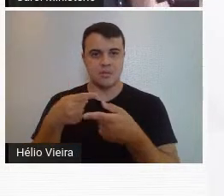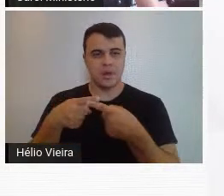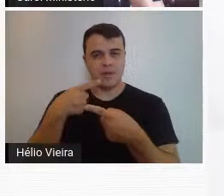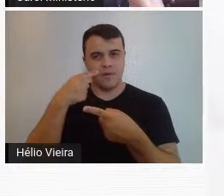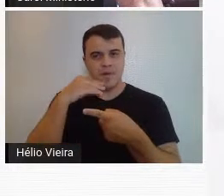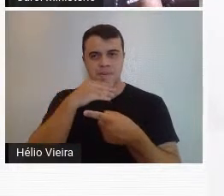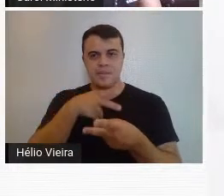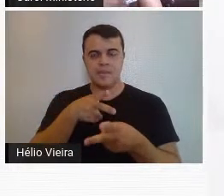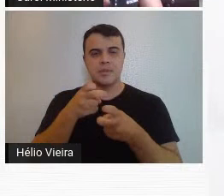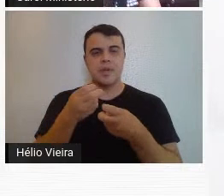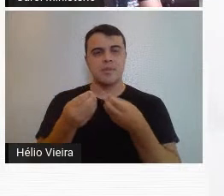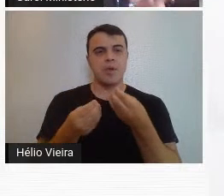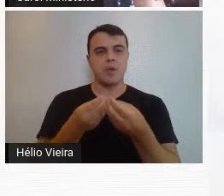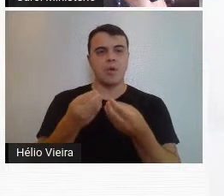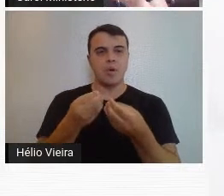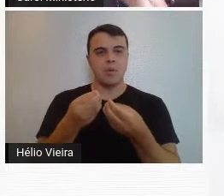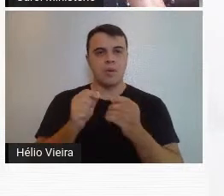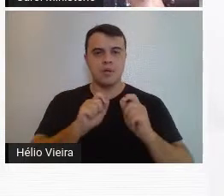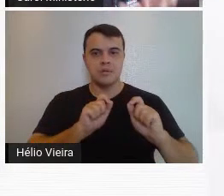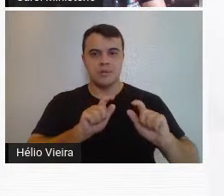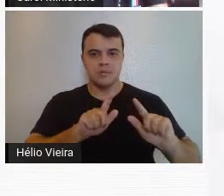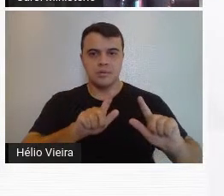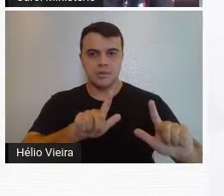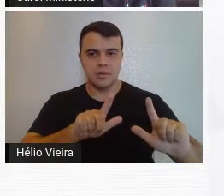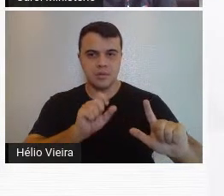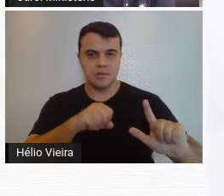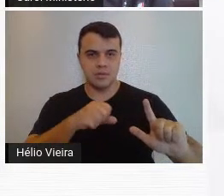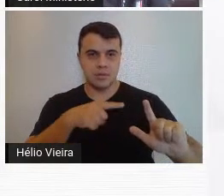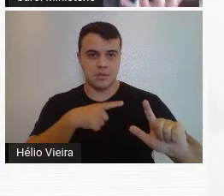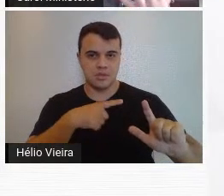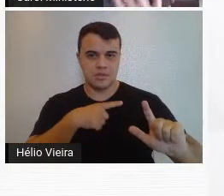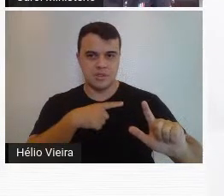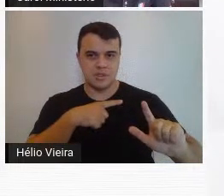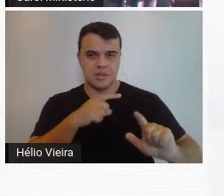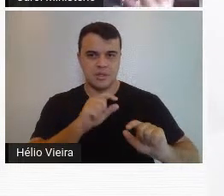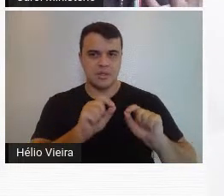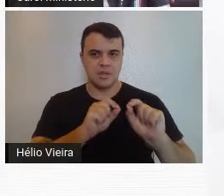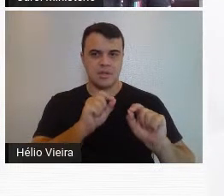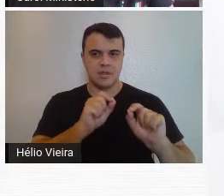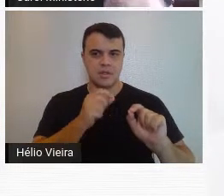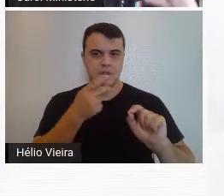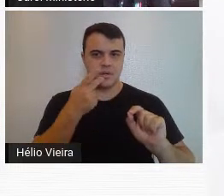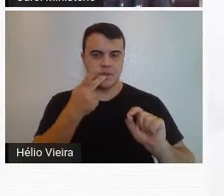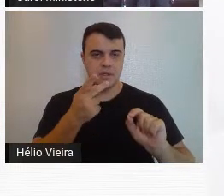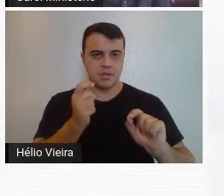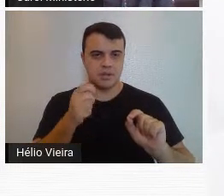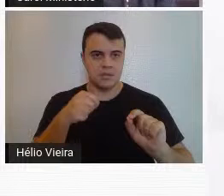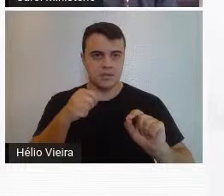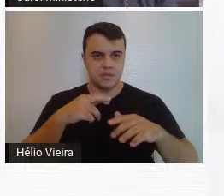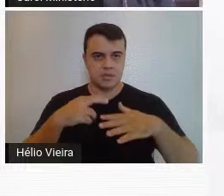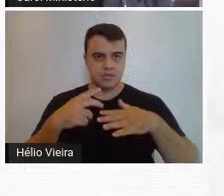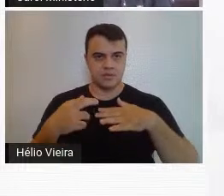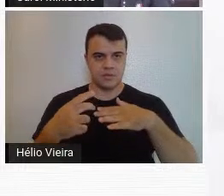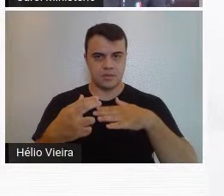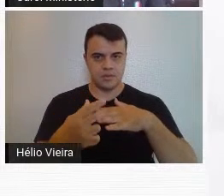como que essa exposição ainda tinha uma mescla das duas tendências, enfim,